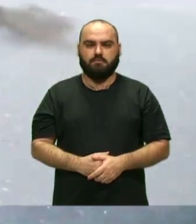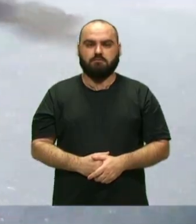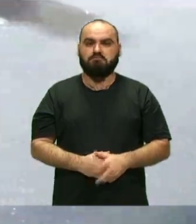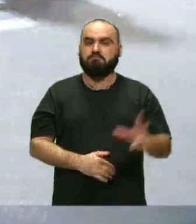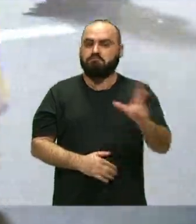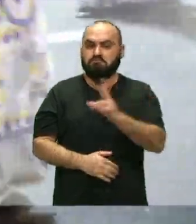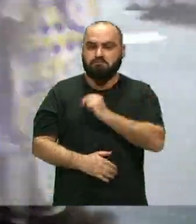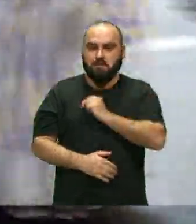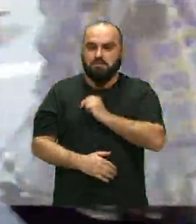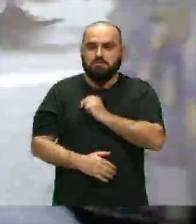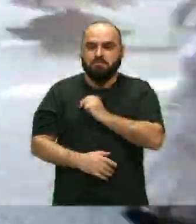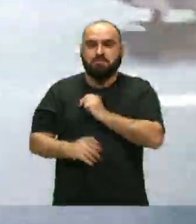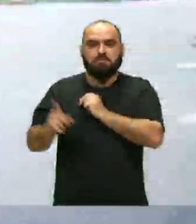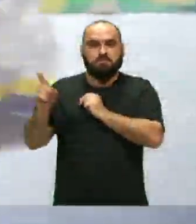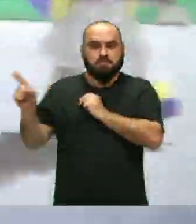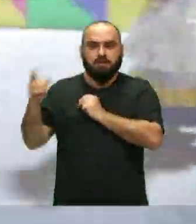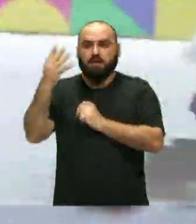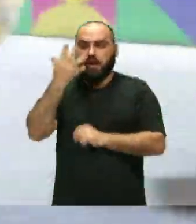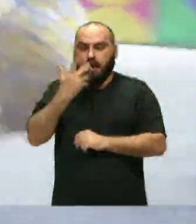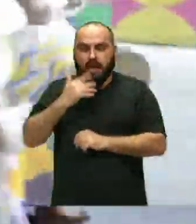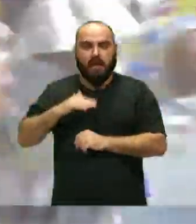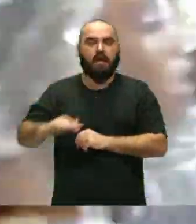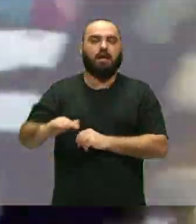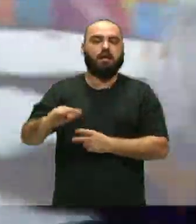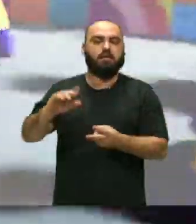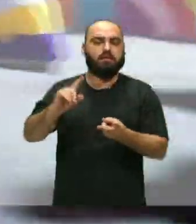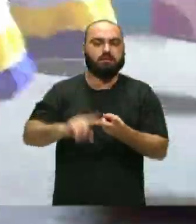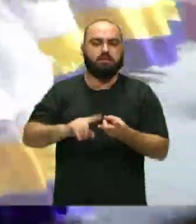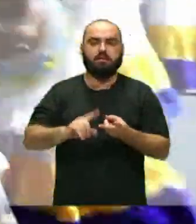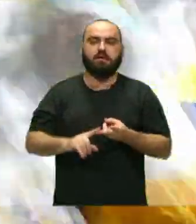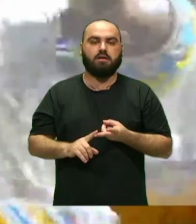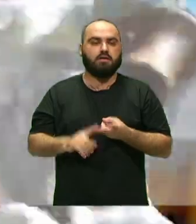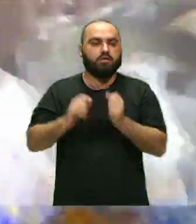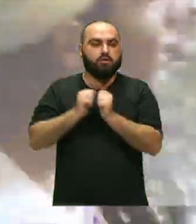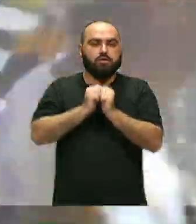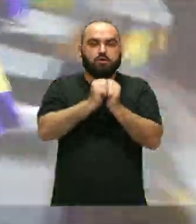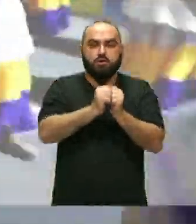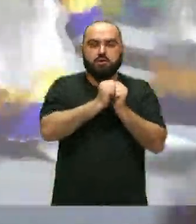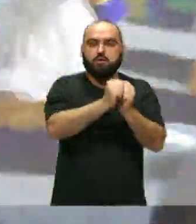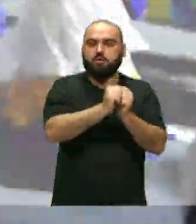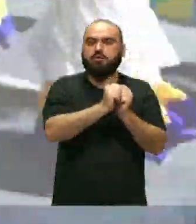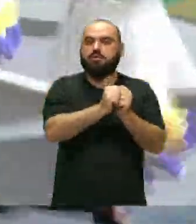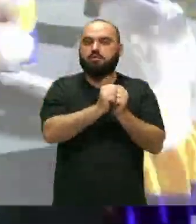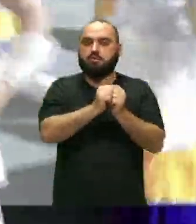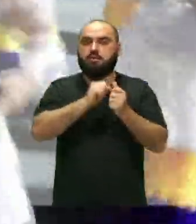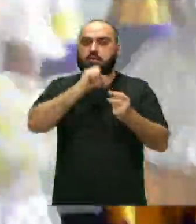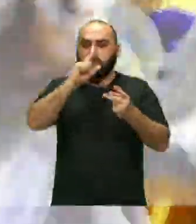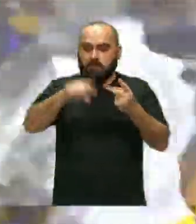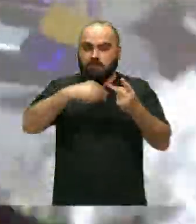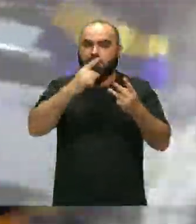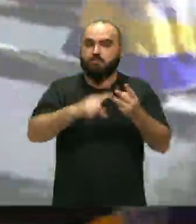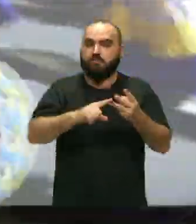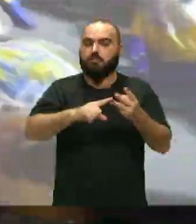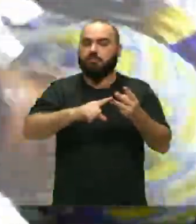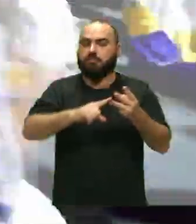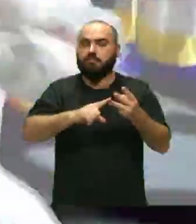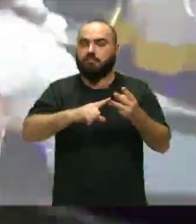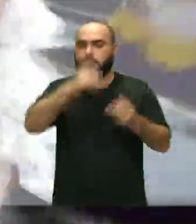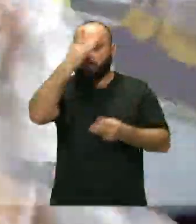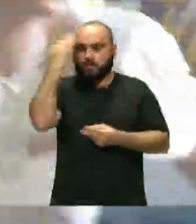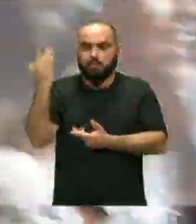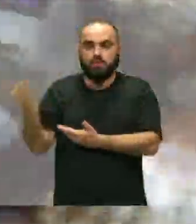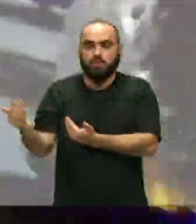aí é muito democrático, né porque as crianças estão junto aí depois vem já os mais